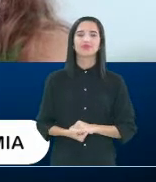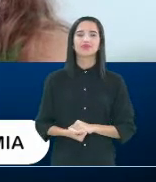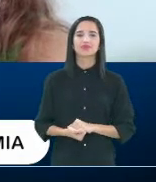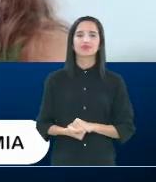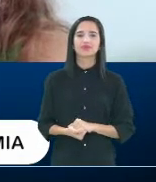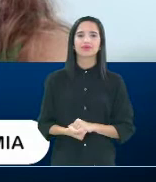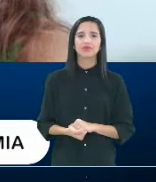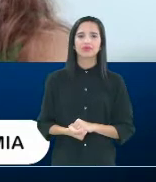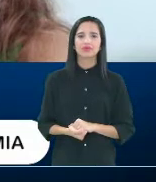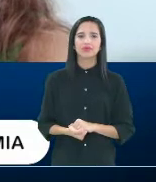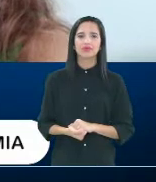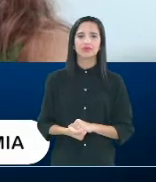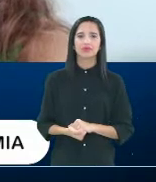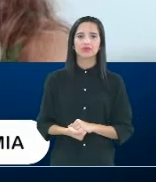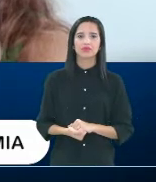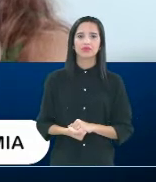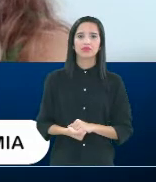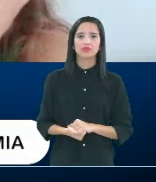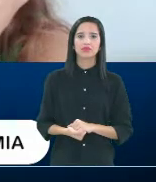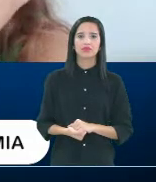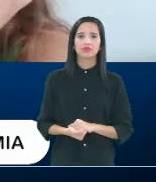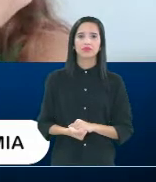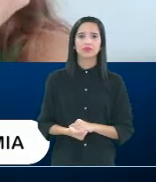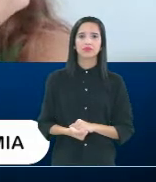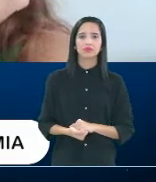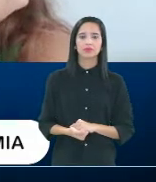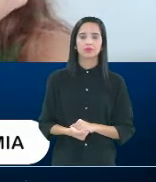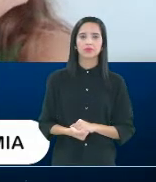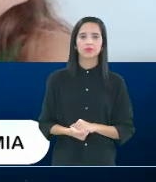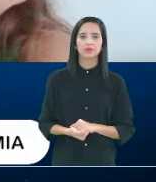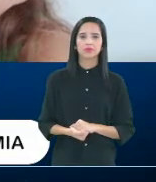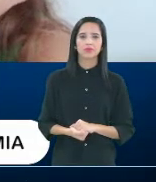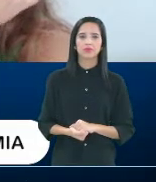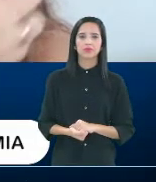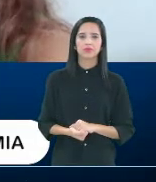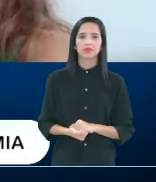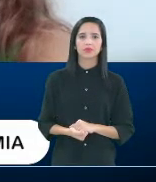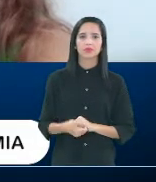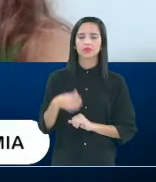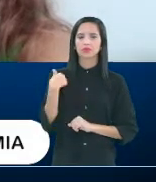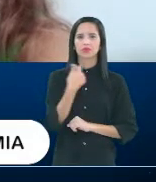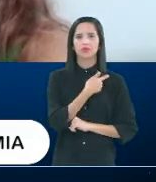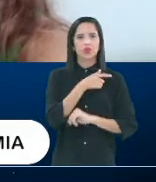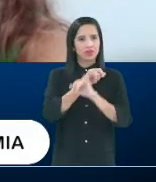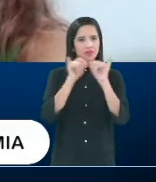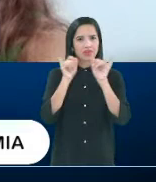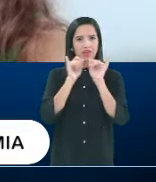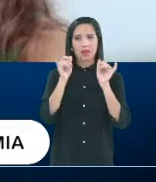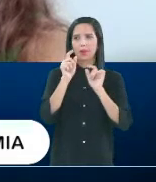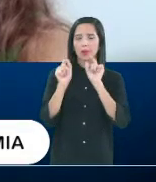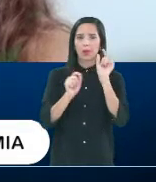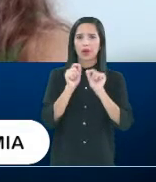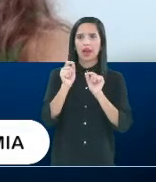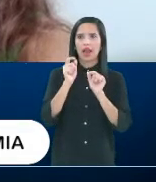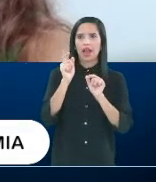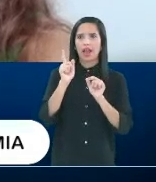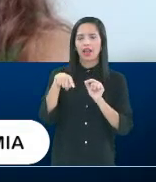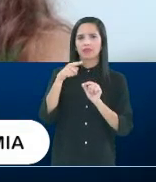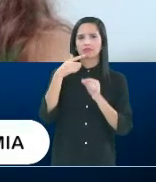nesse momento, se a gente tivesse de passar aqui, por exemplo, é comum a história da Castilha, né? De como